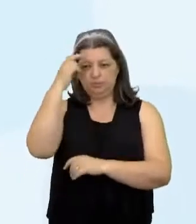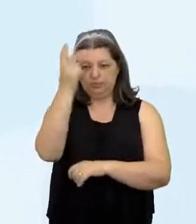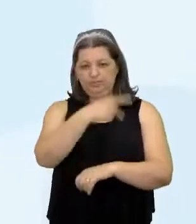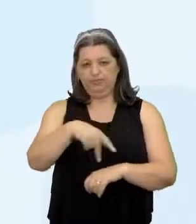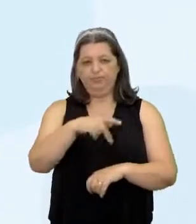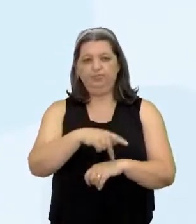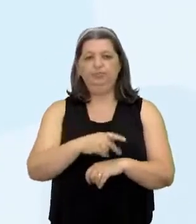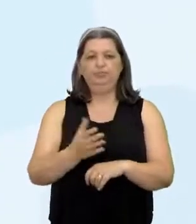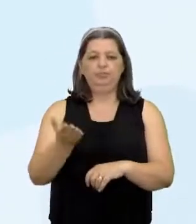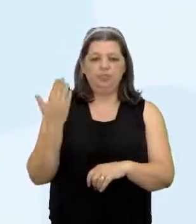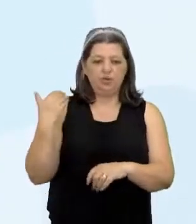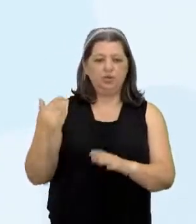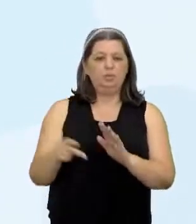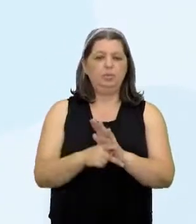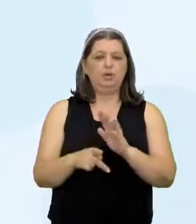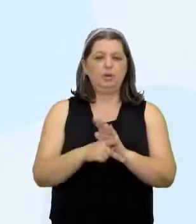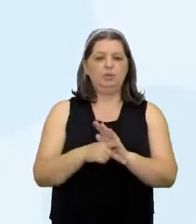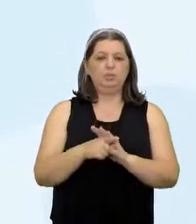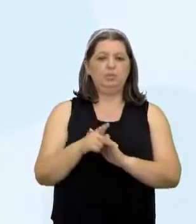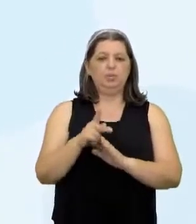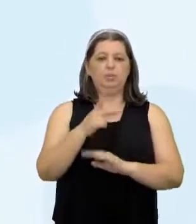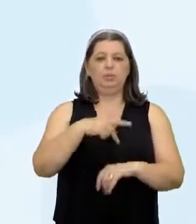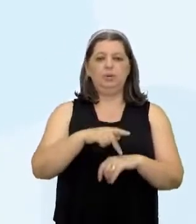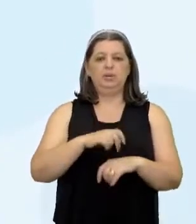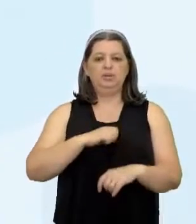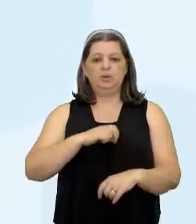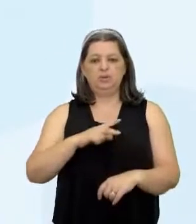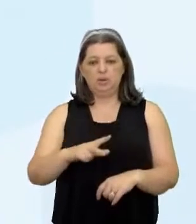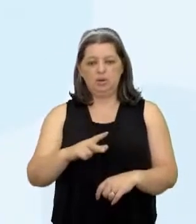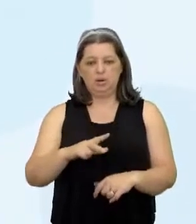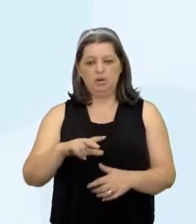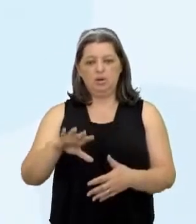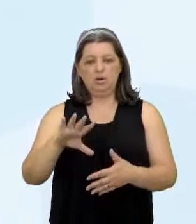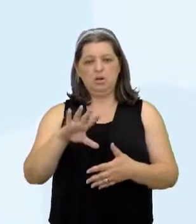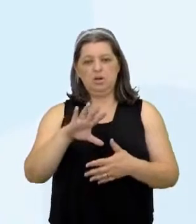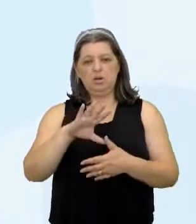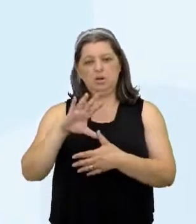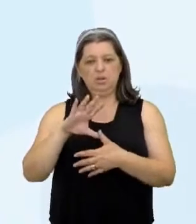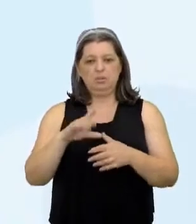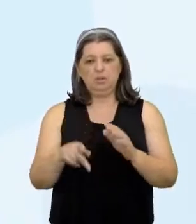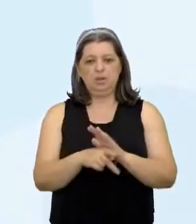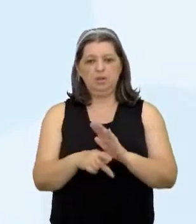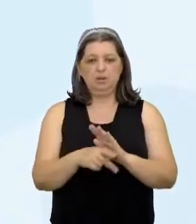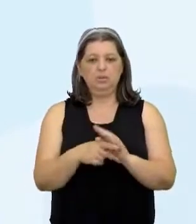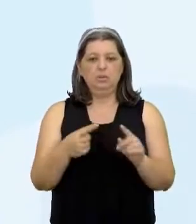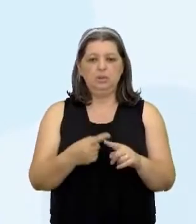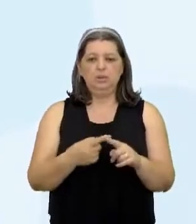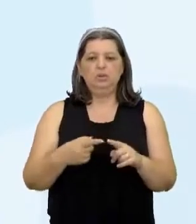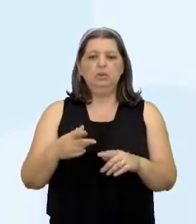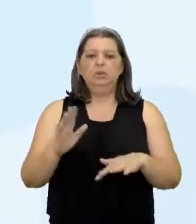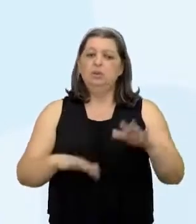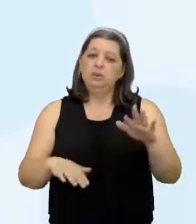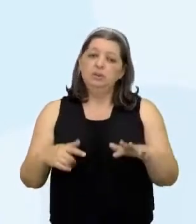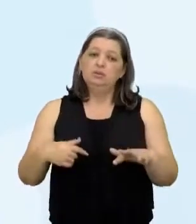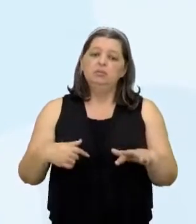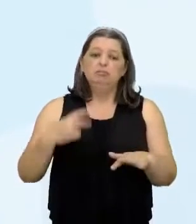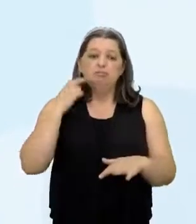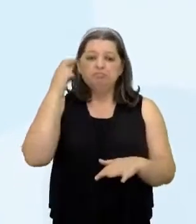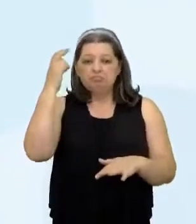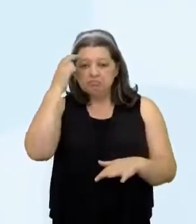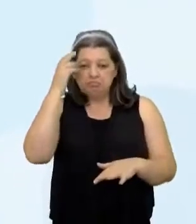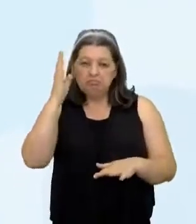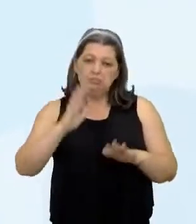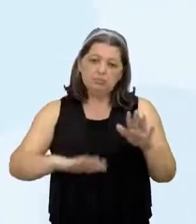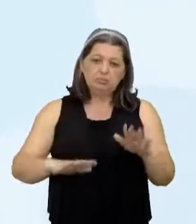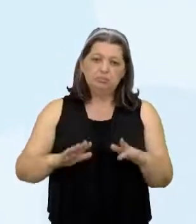este era América portuguesa Raros serão os aspectos de nossa cultura Que não tenham sido moldados Com a ajuda